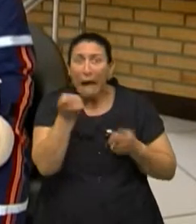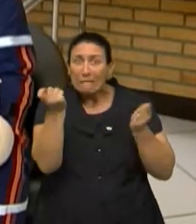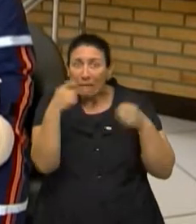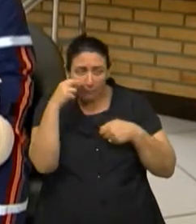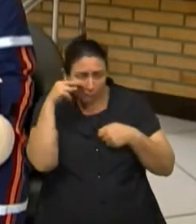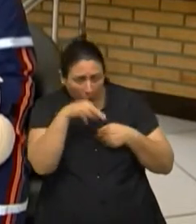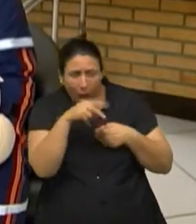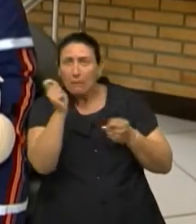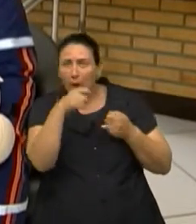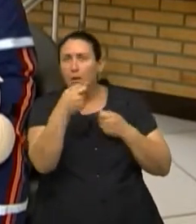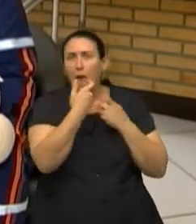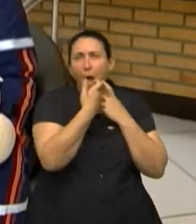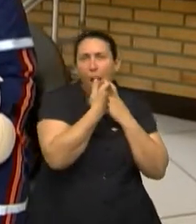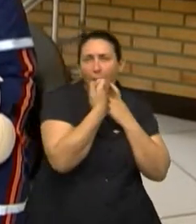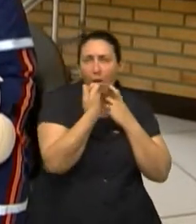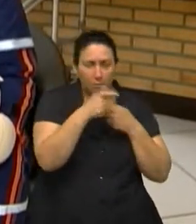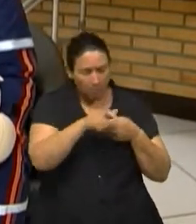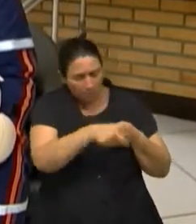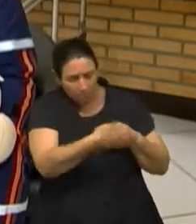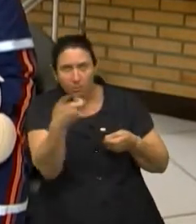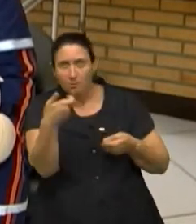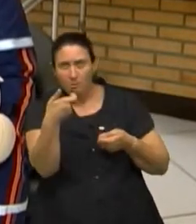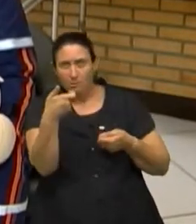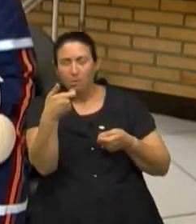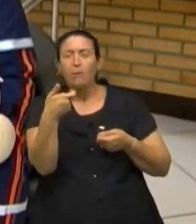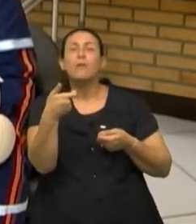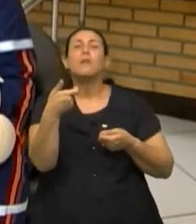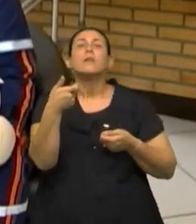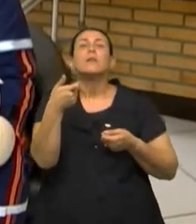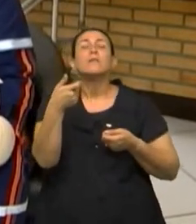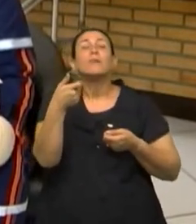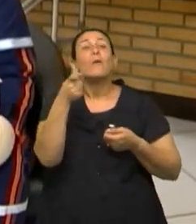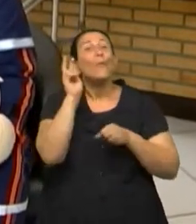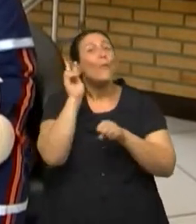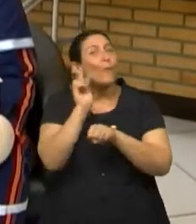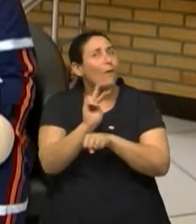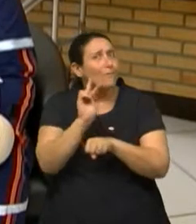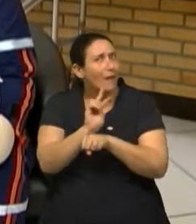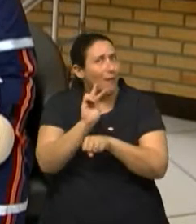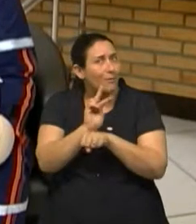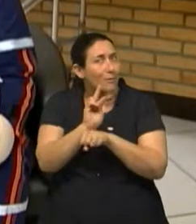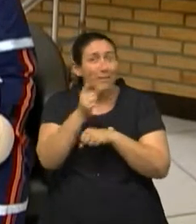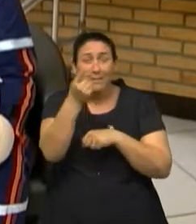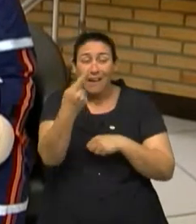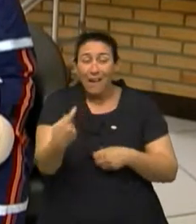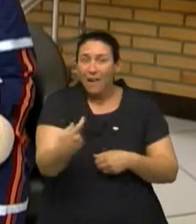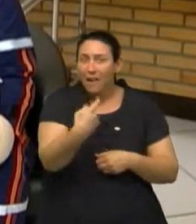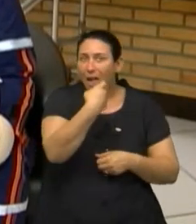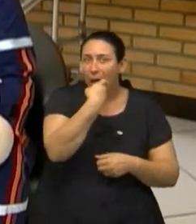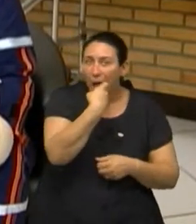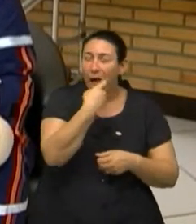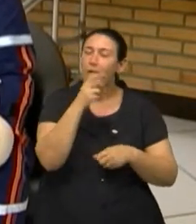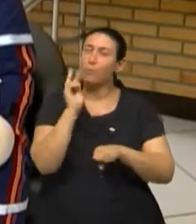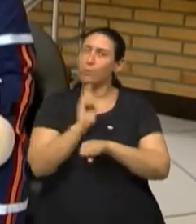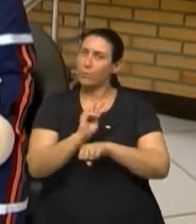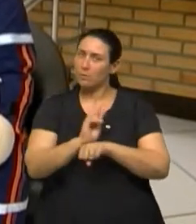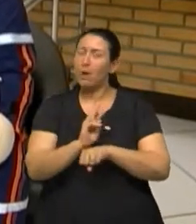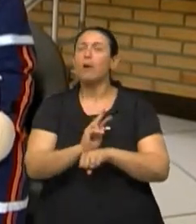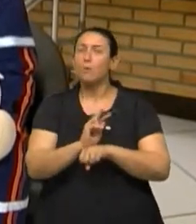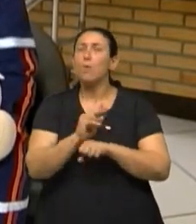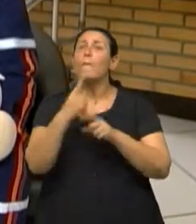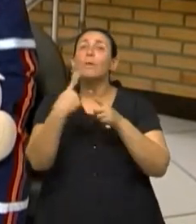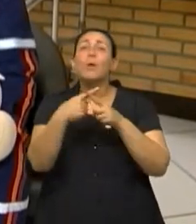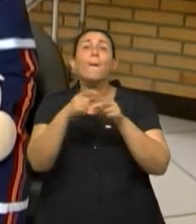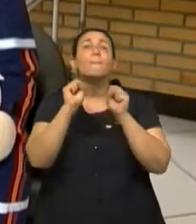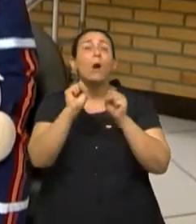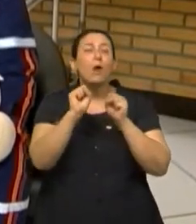visualizar o objeto por inteiro, vocês podem remover. Muito cuidado ao enfiar o dedo na boca da criança, que vocês podem